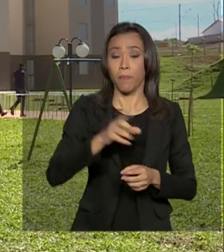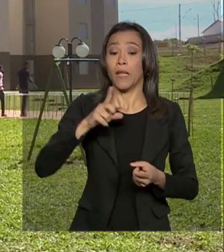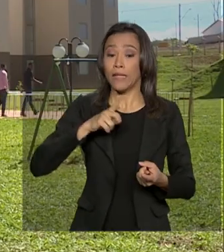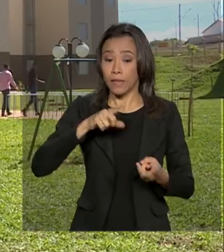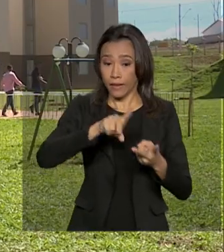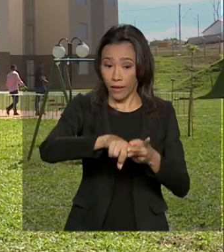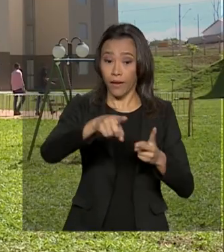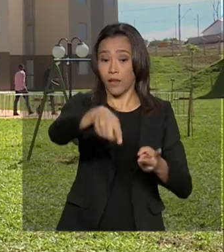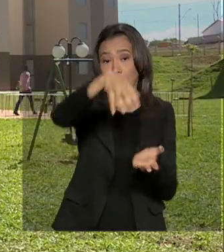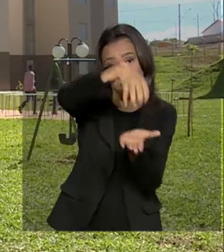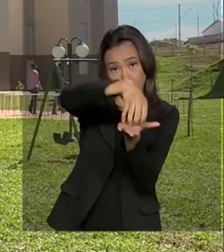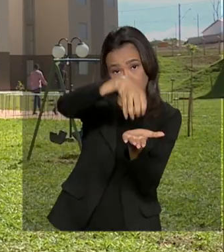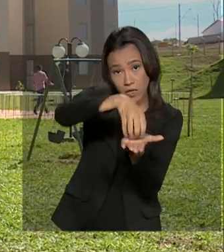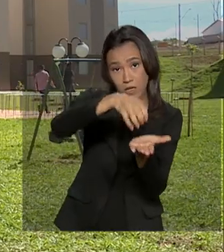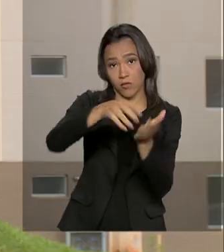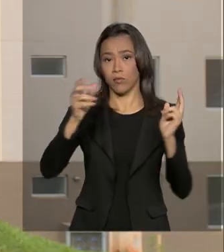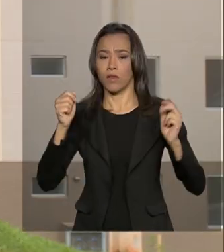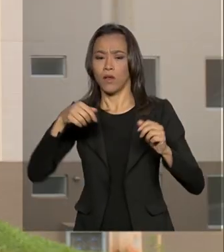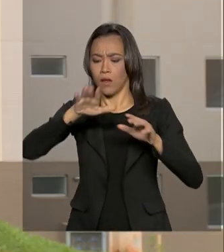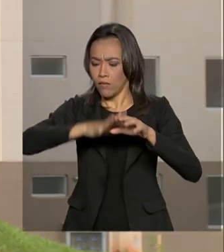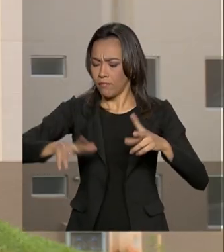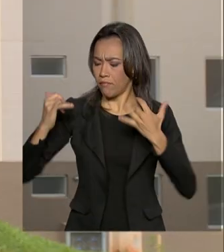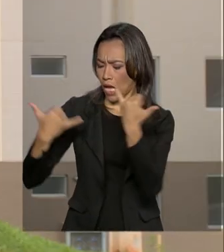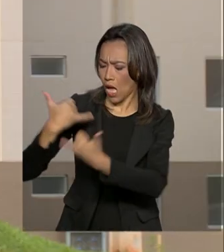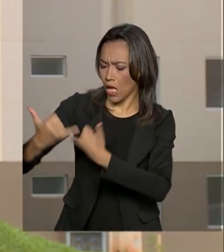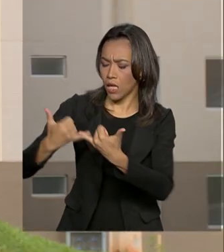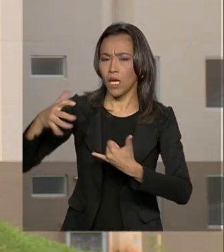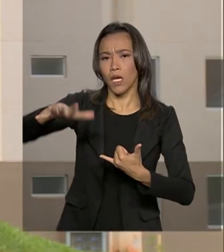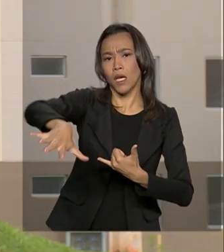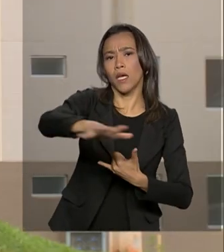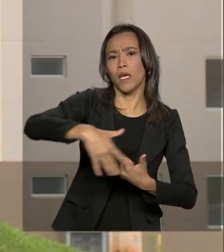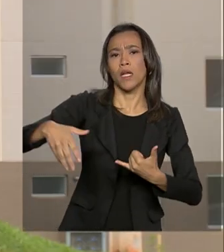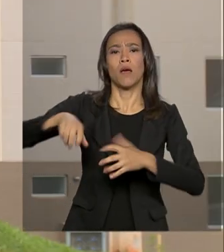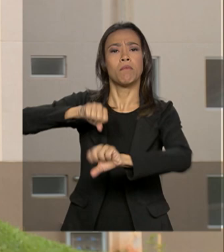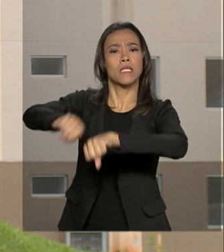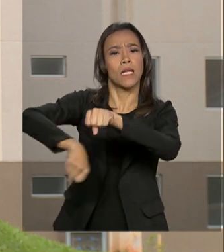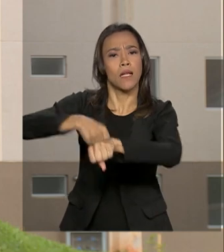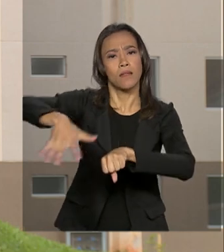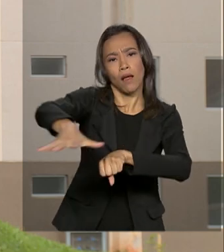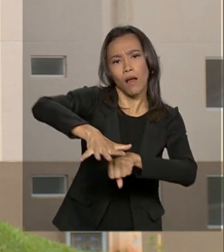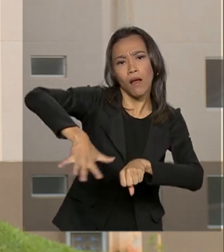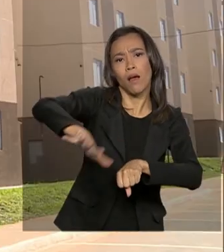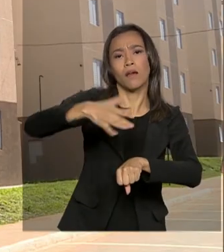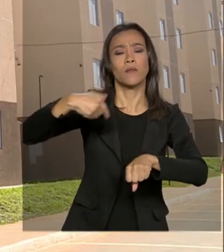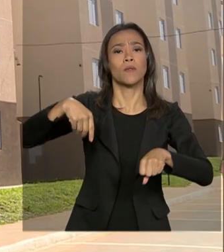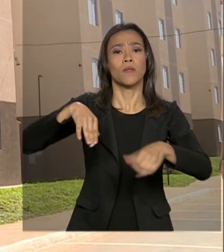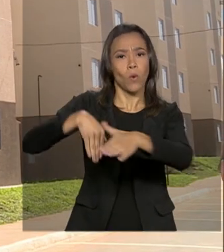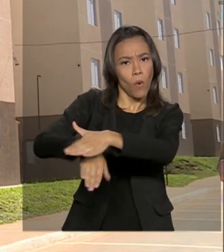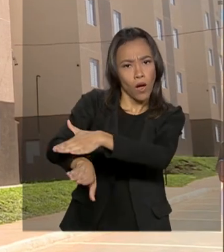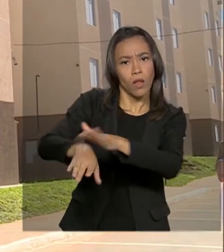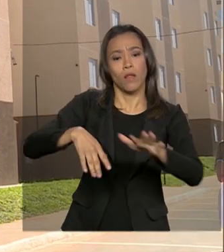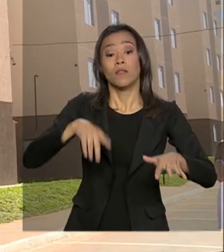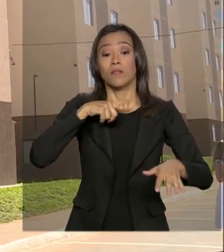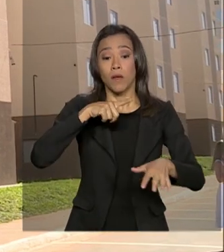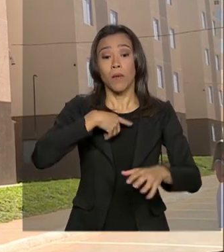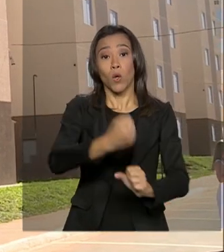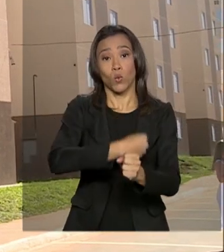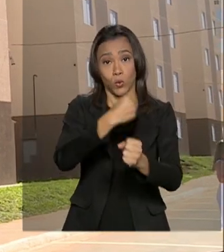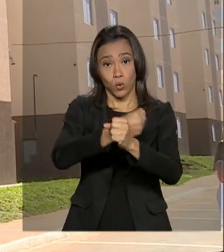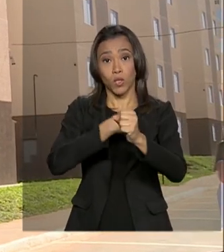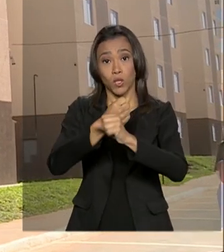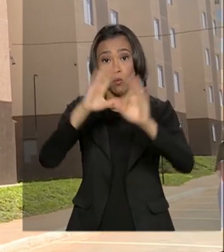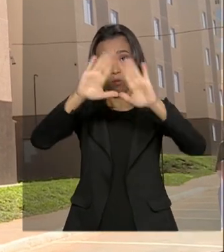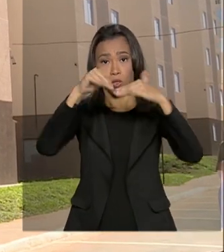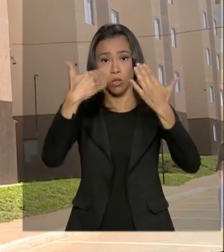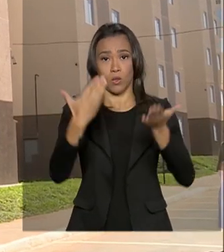centro comunitário, playgrounds, jardins, bicicletário. Além disso, está sendo construído uma escola de